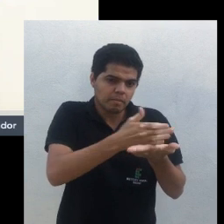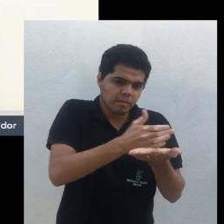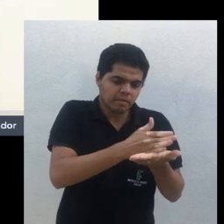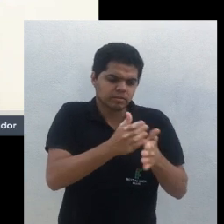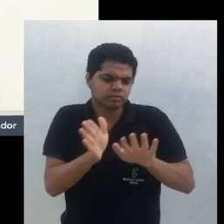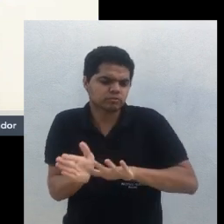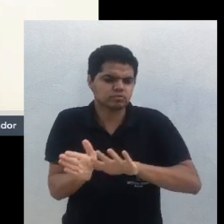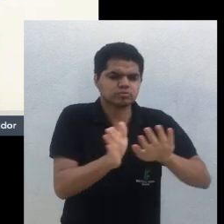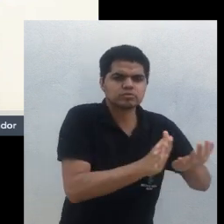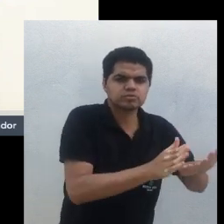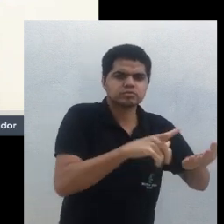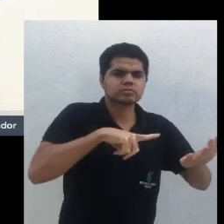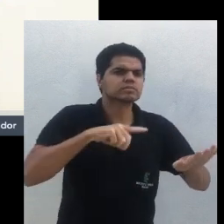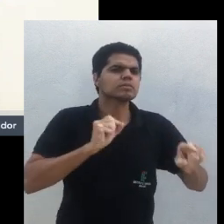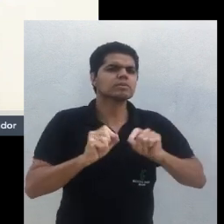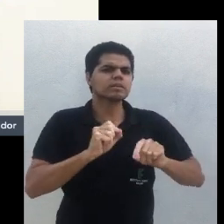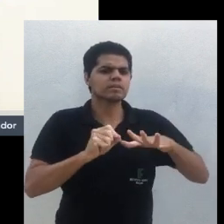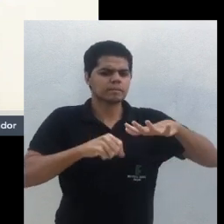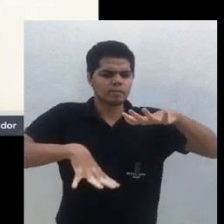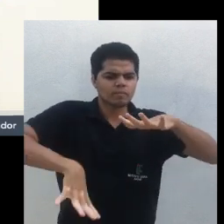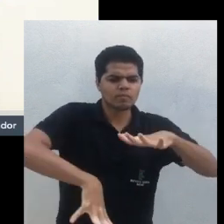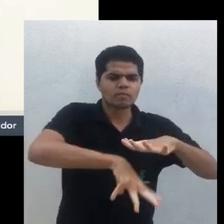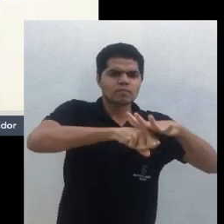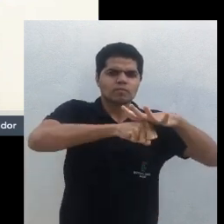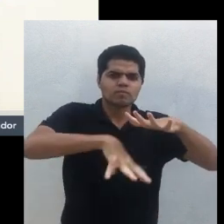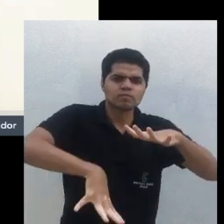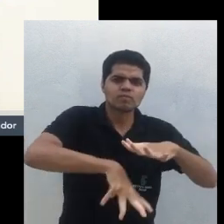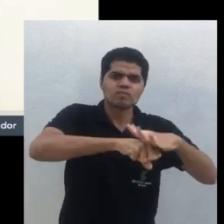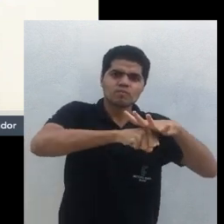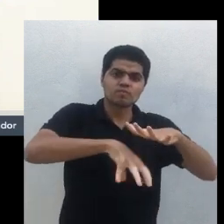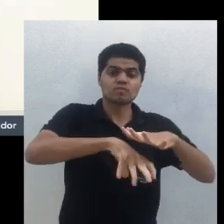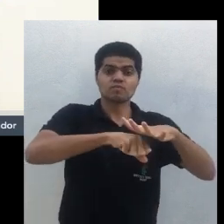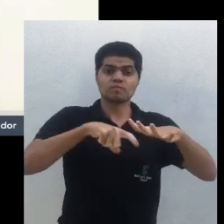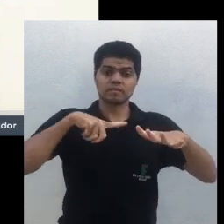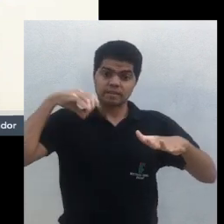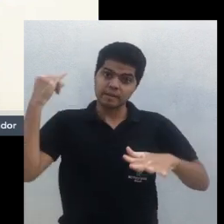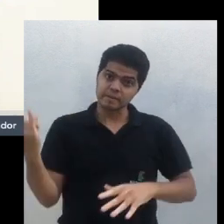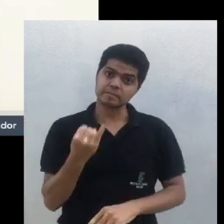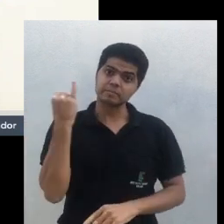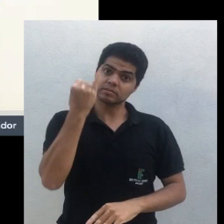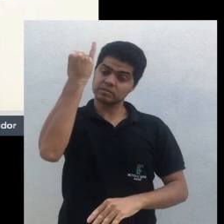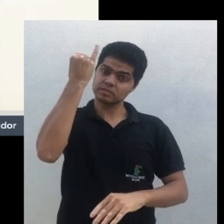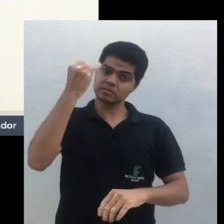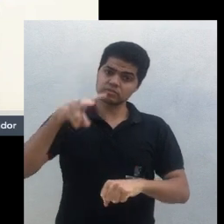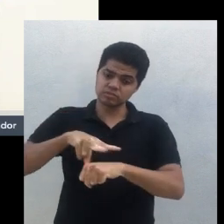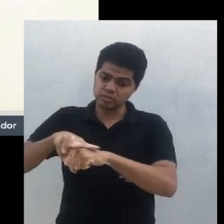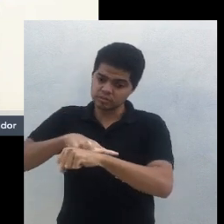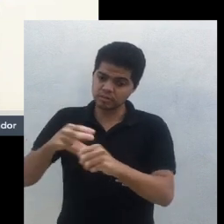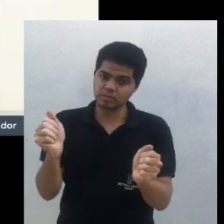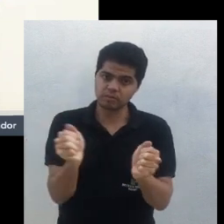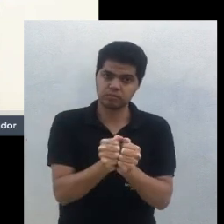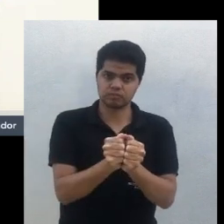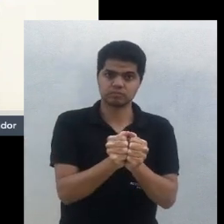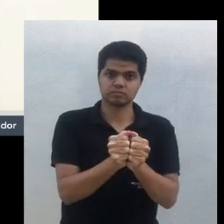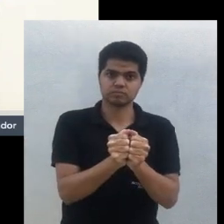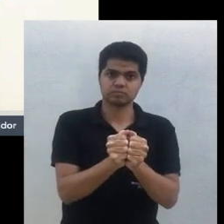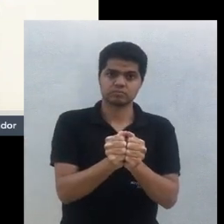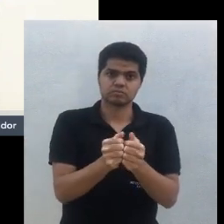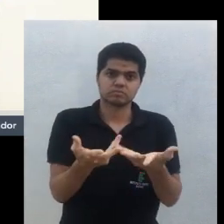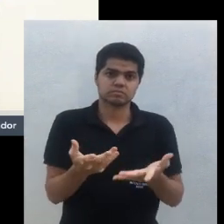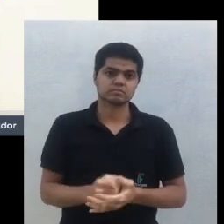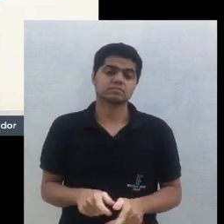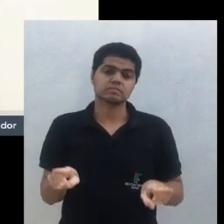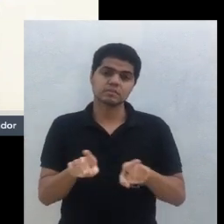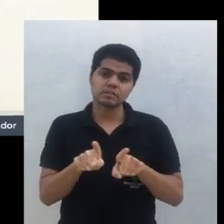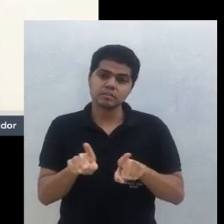o coquetel de leguminosas que a vai fazer cada leguminosa tem um tipo de raiz então se eu tenho compactação no solo